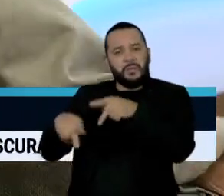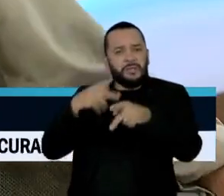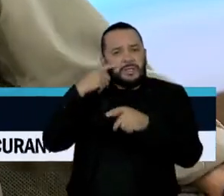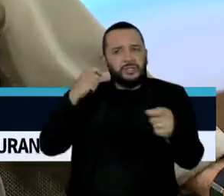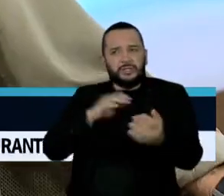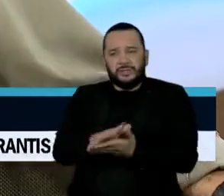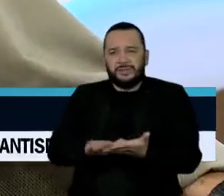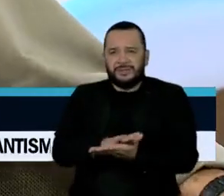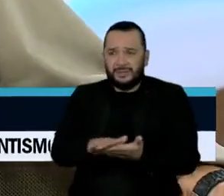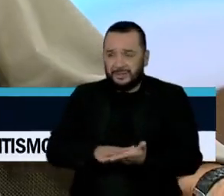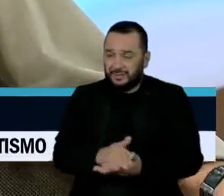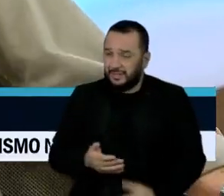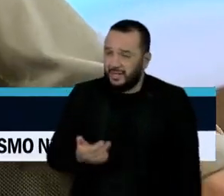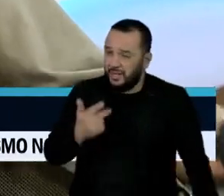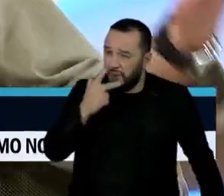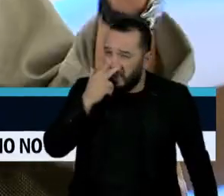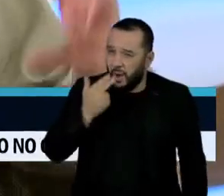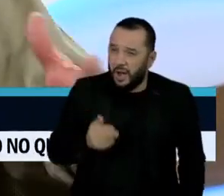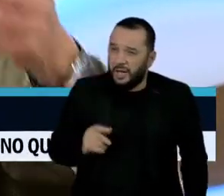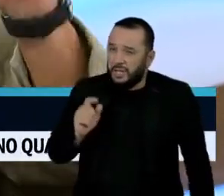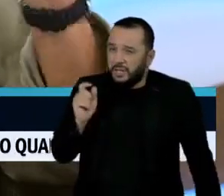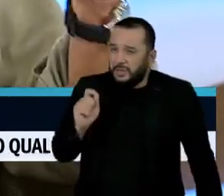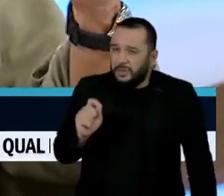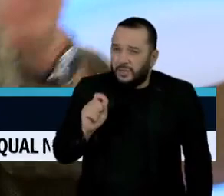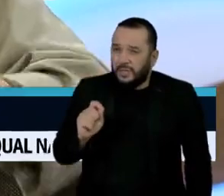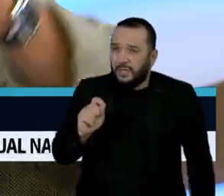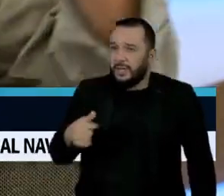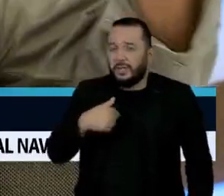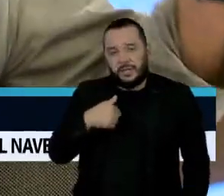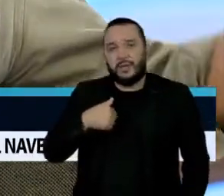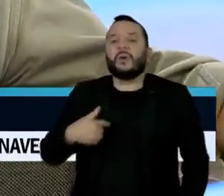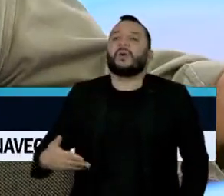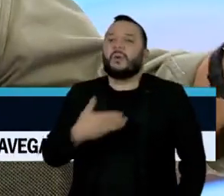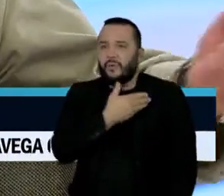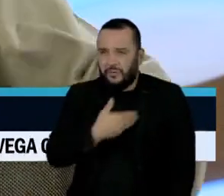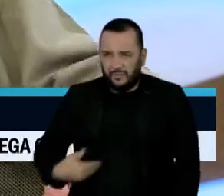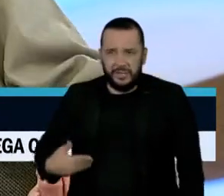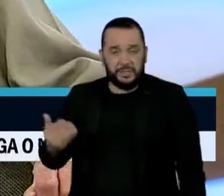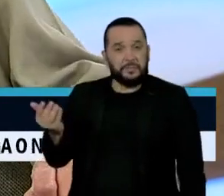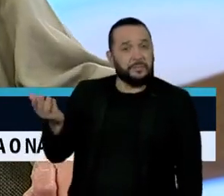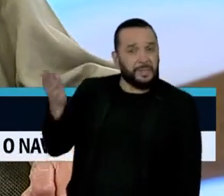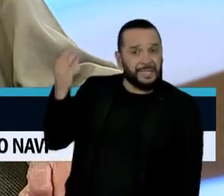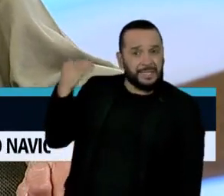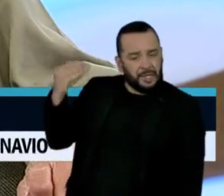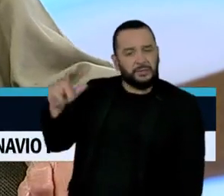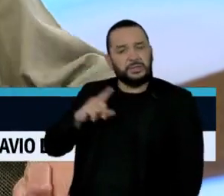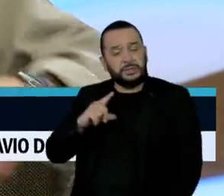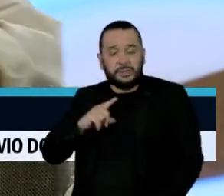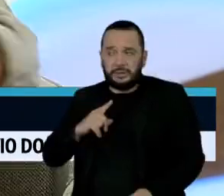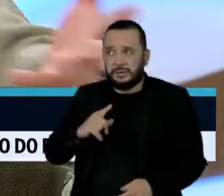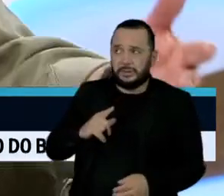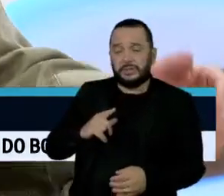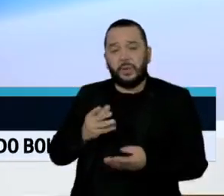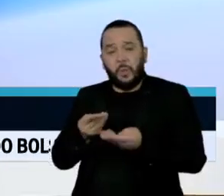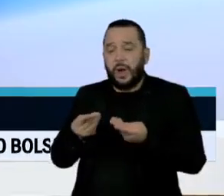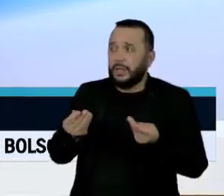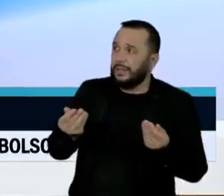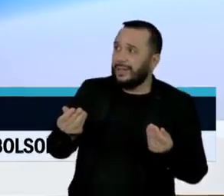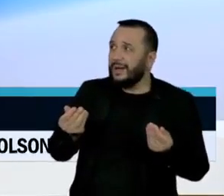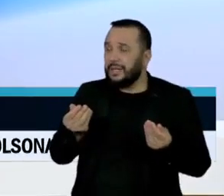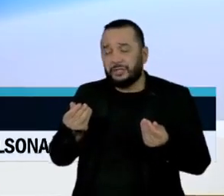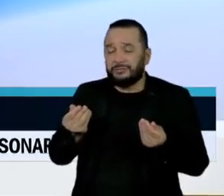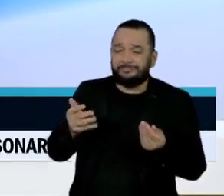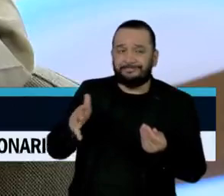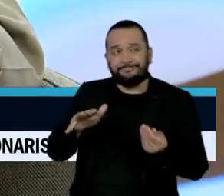pouco de eficiência dos órgãos de Estado que havia, se perdeu.